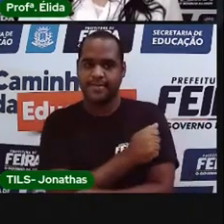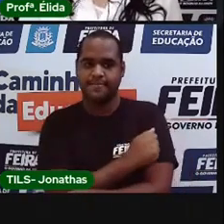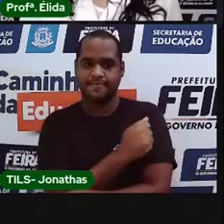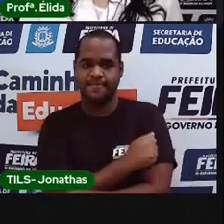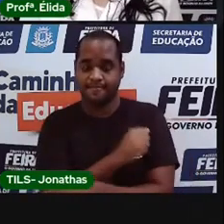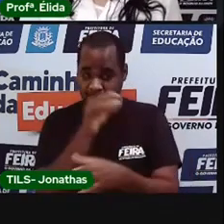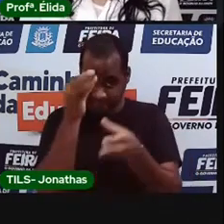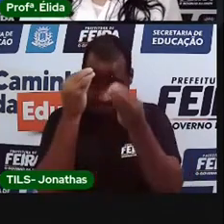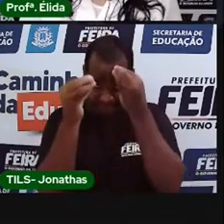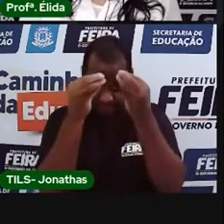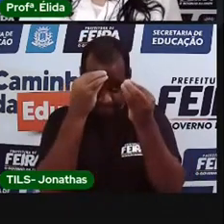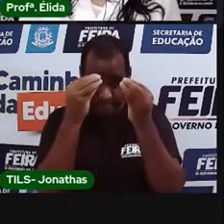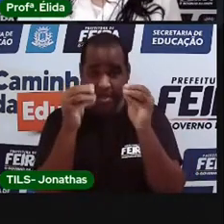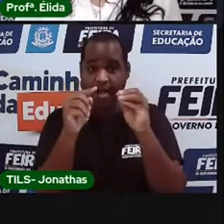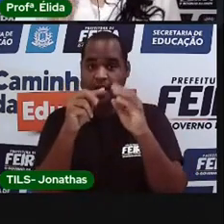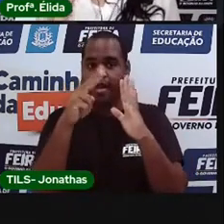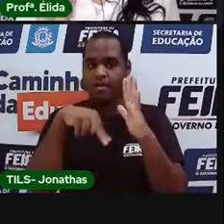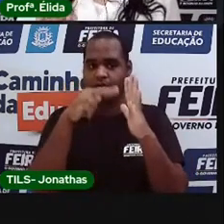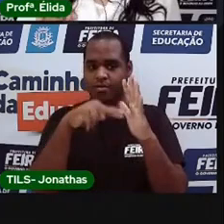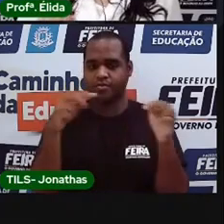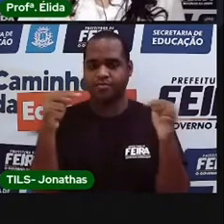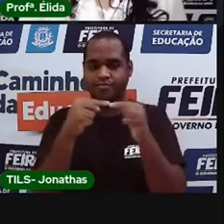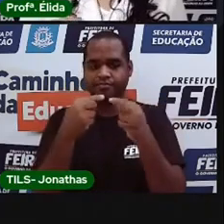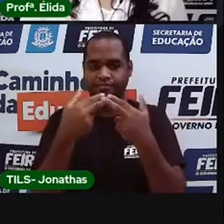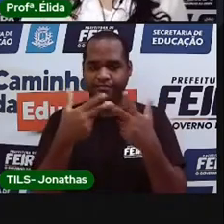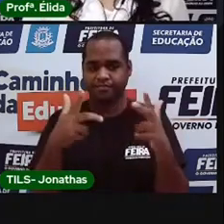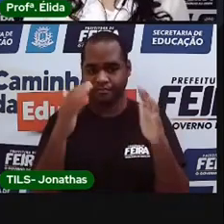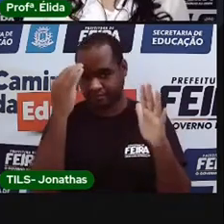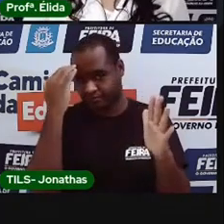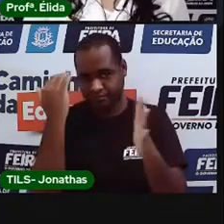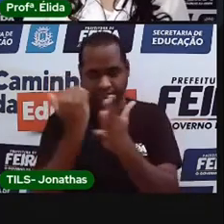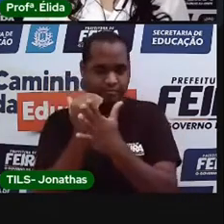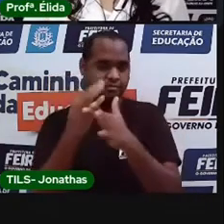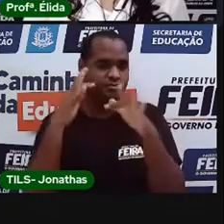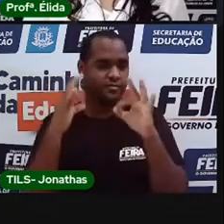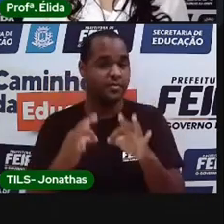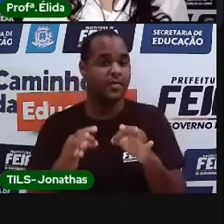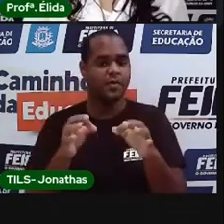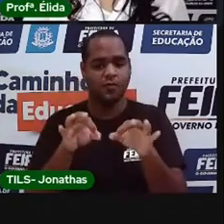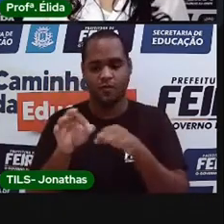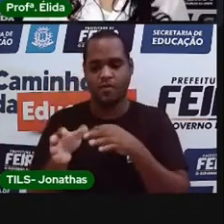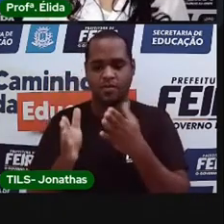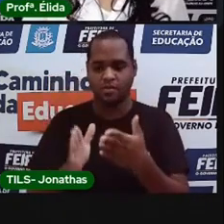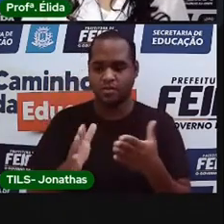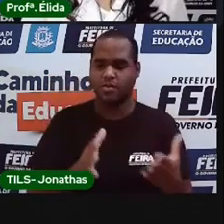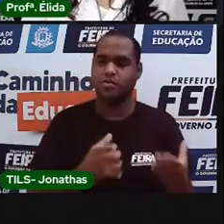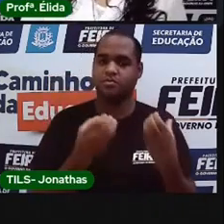registrar as suas leituras obedecendo os critérios da organização.